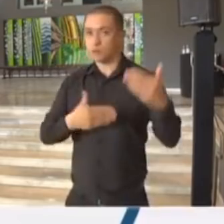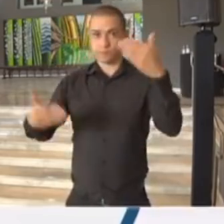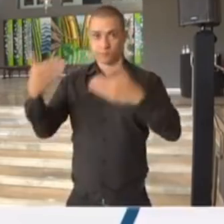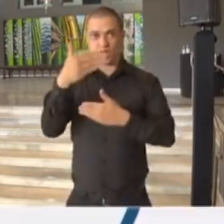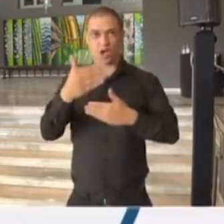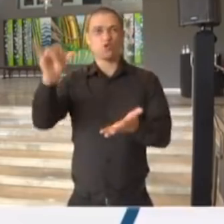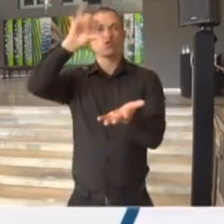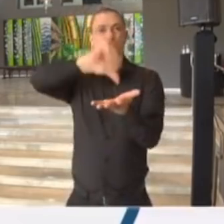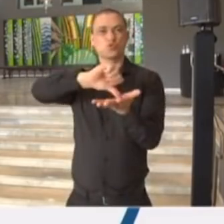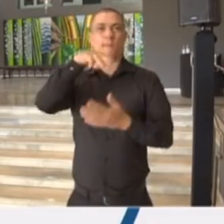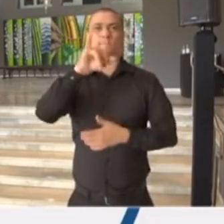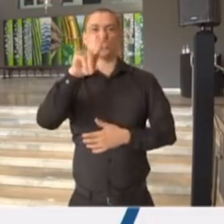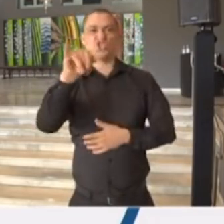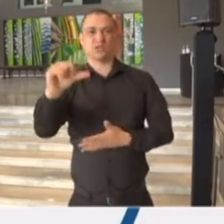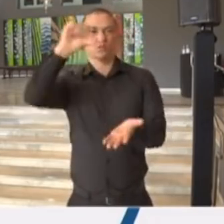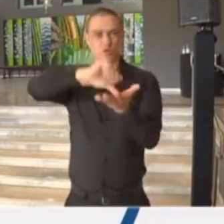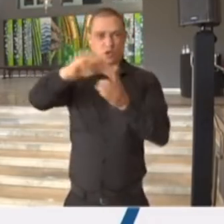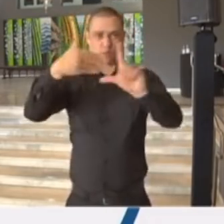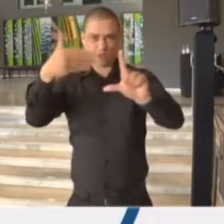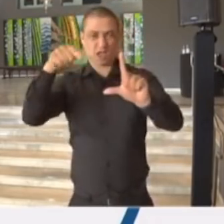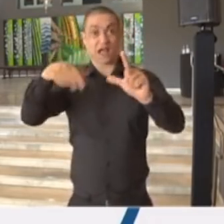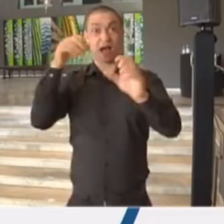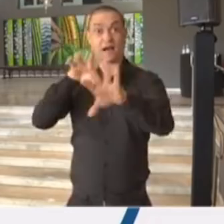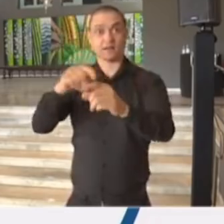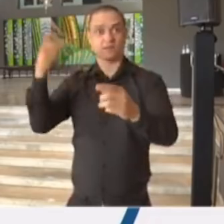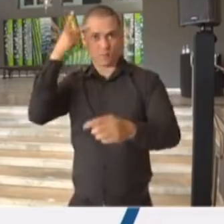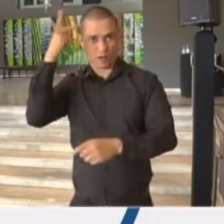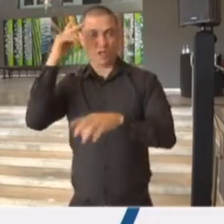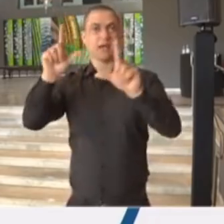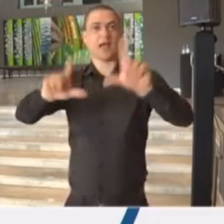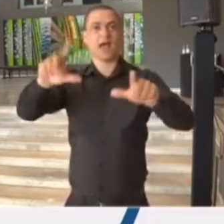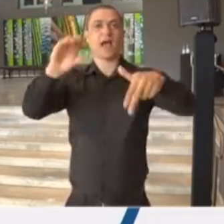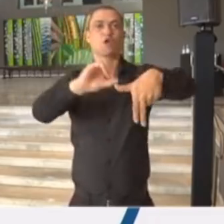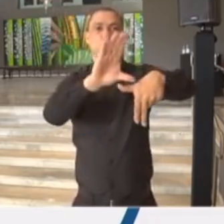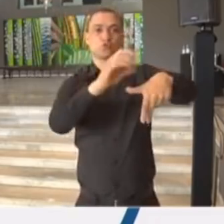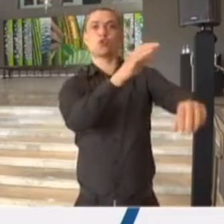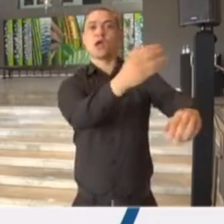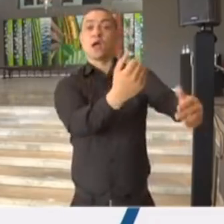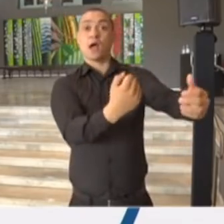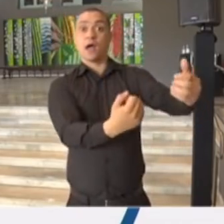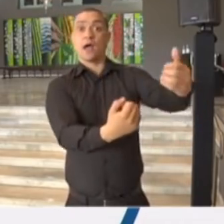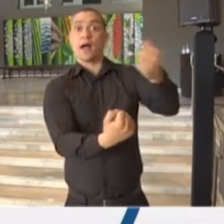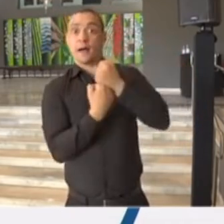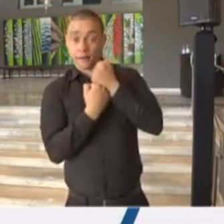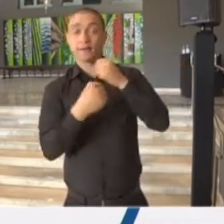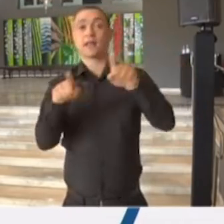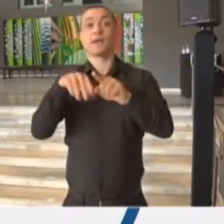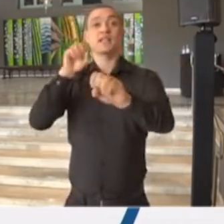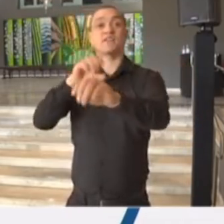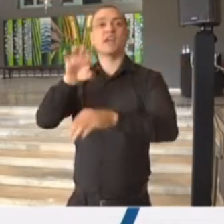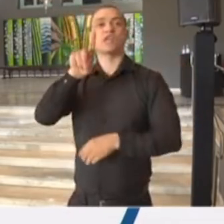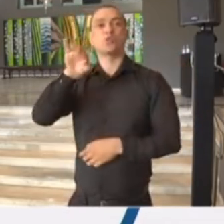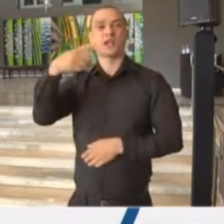Centro de Mídias da Educação de São Paulo, com canais de televisão, com a TV Cultura nos apoiando, com a TV Educação Januar, com o